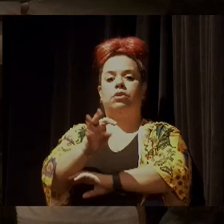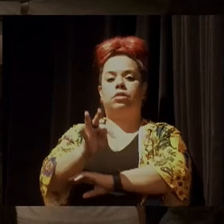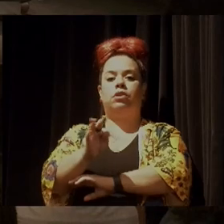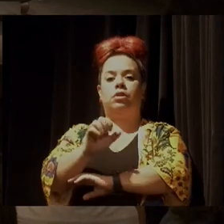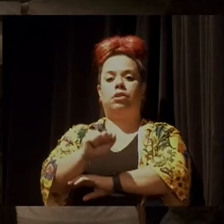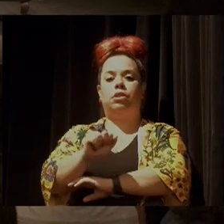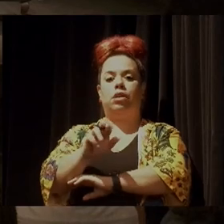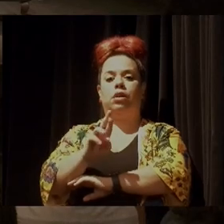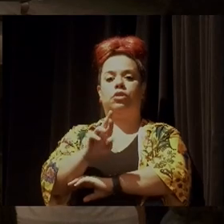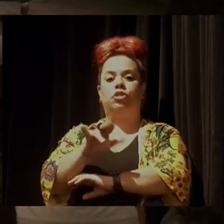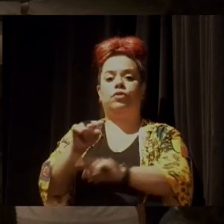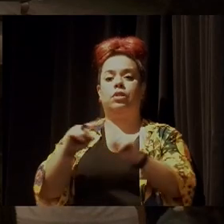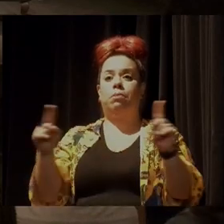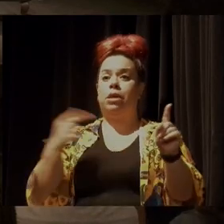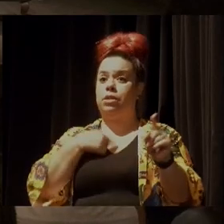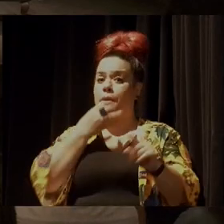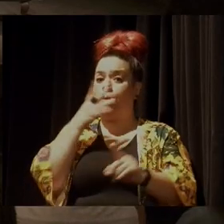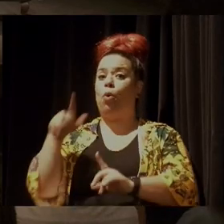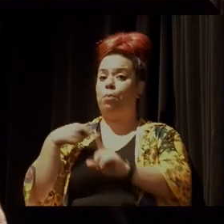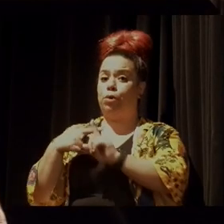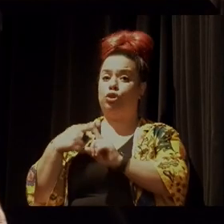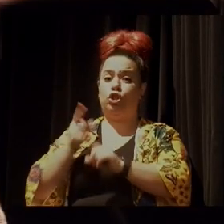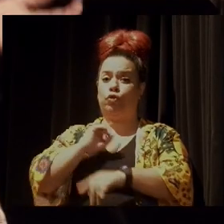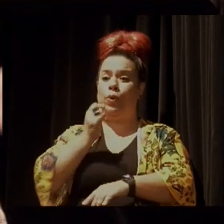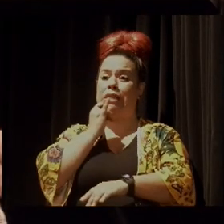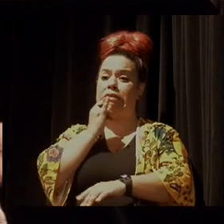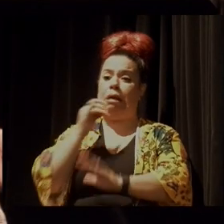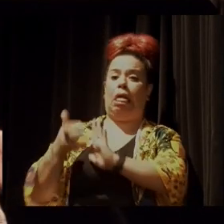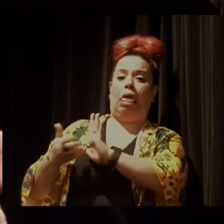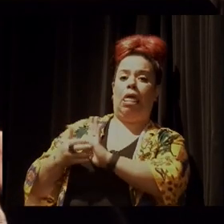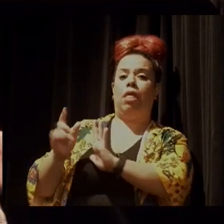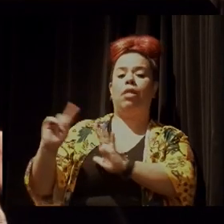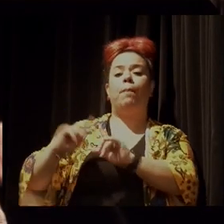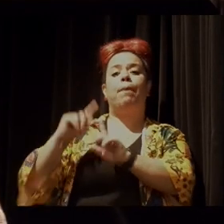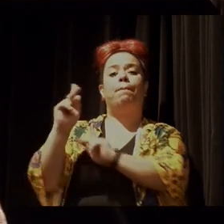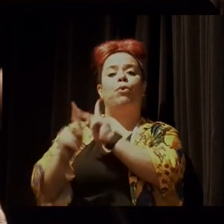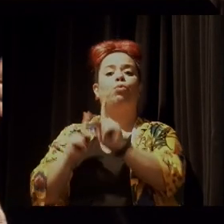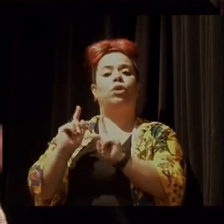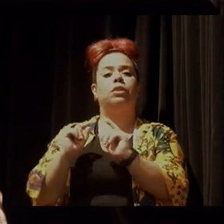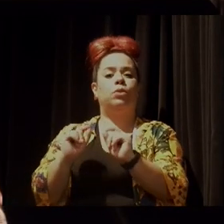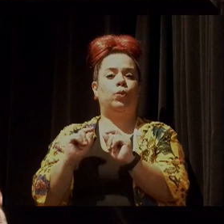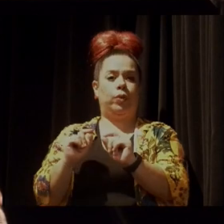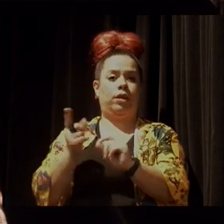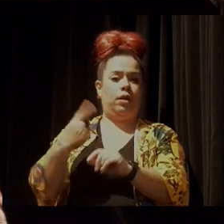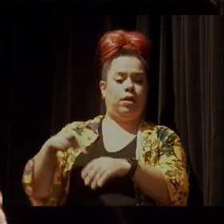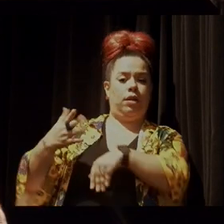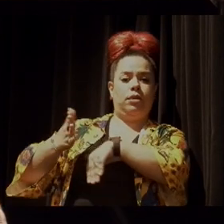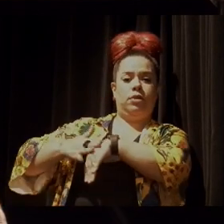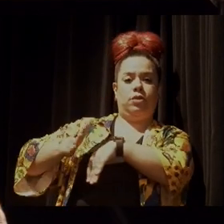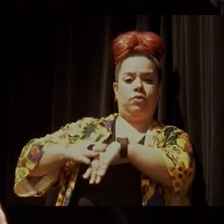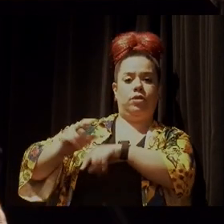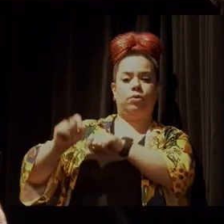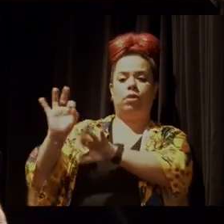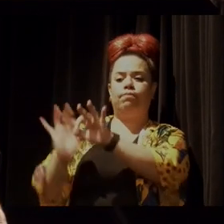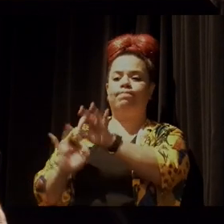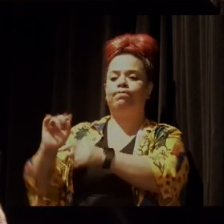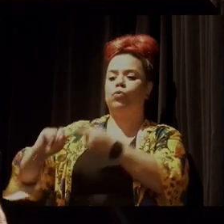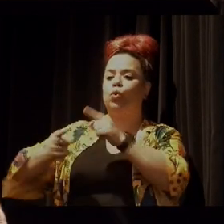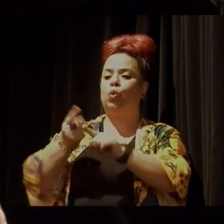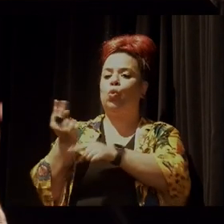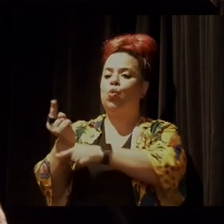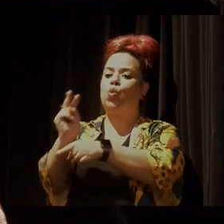extrativistas no bom sentido, que são essas populações que fazem o manejo também